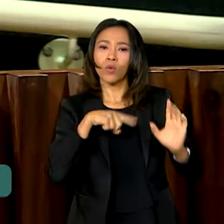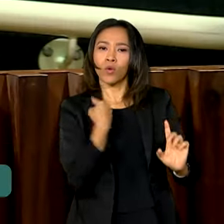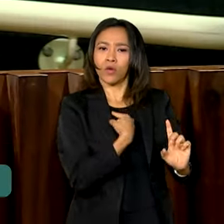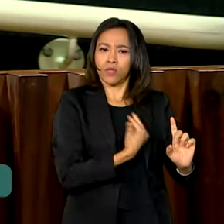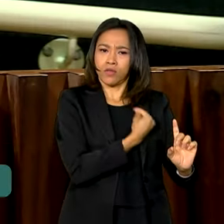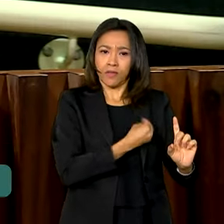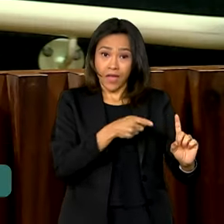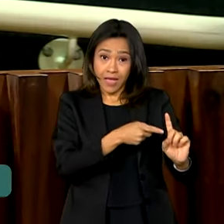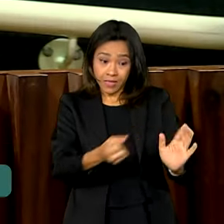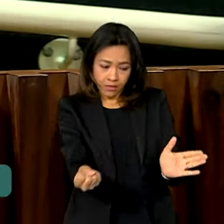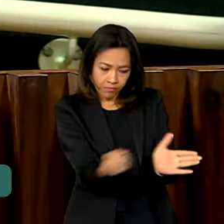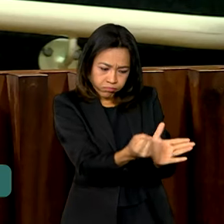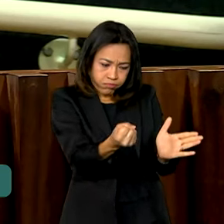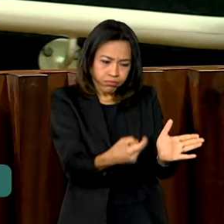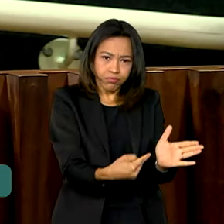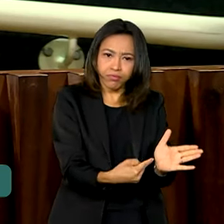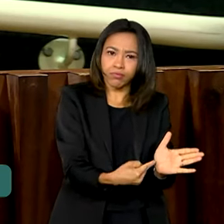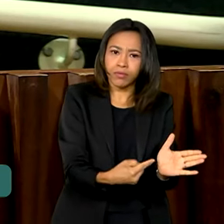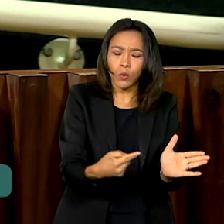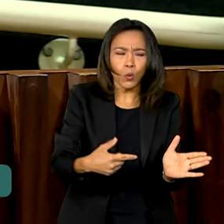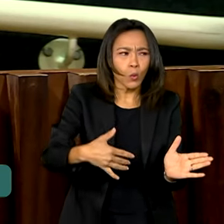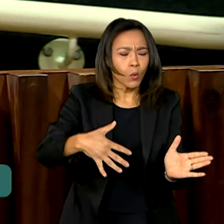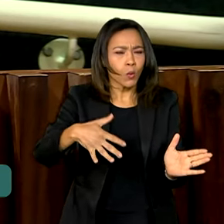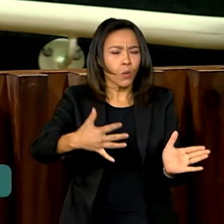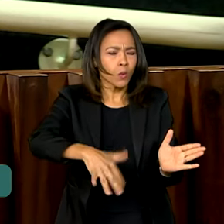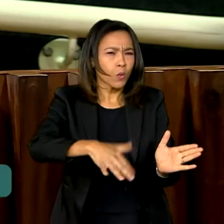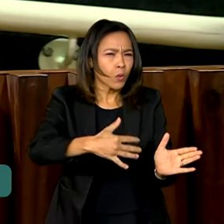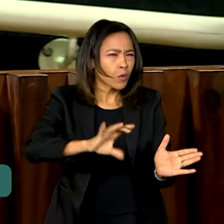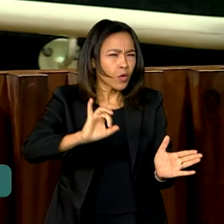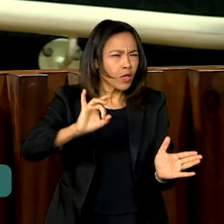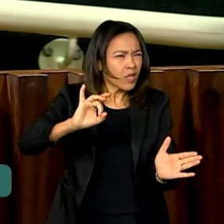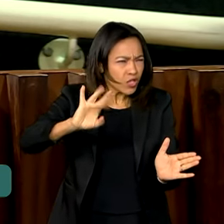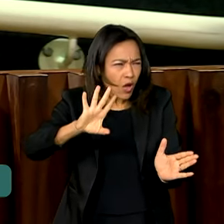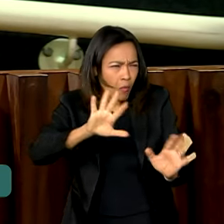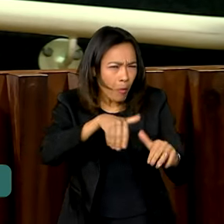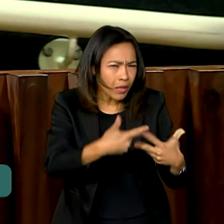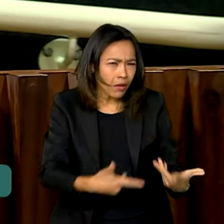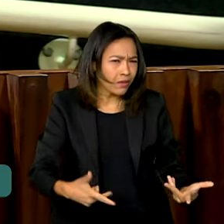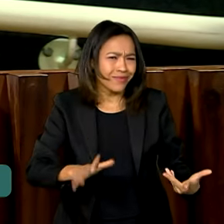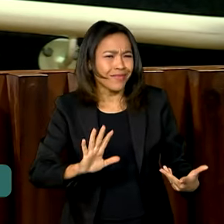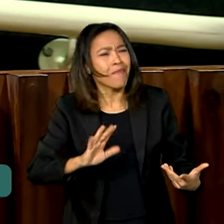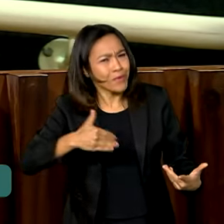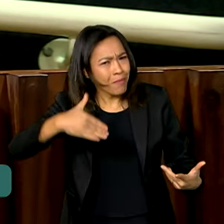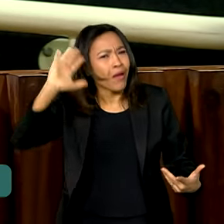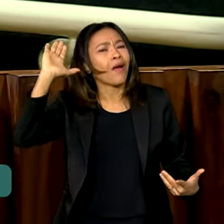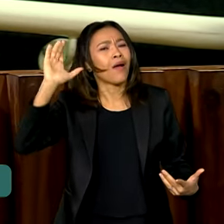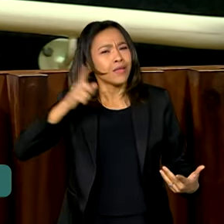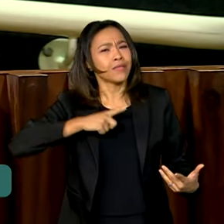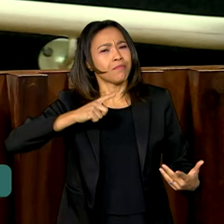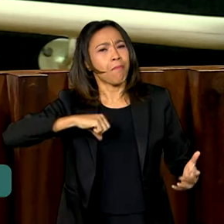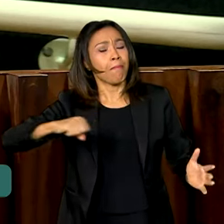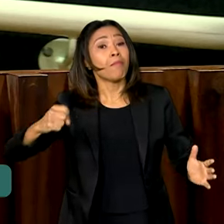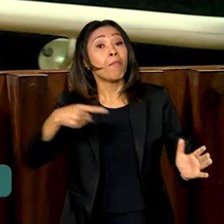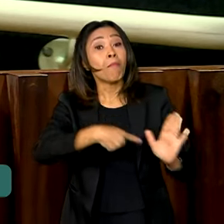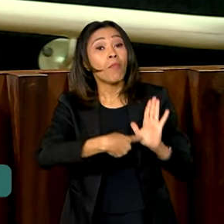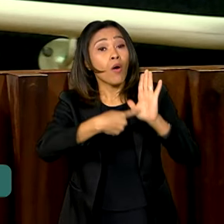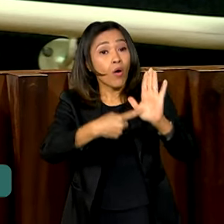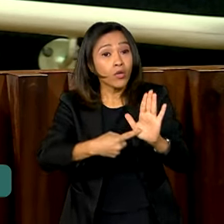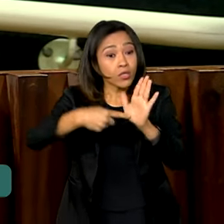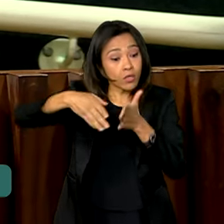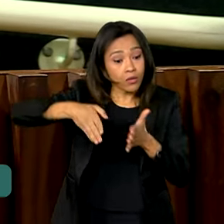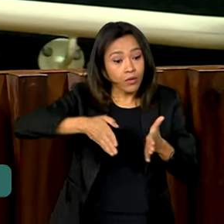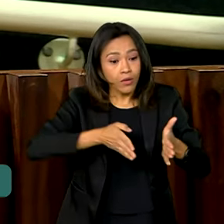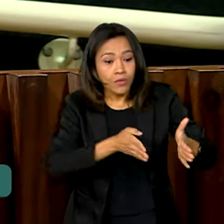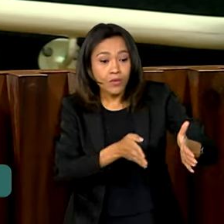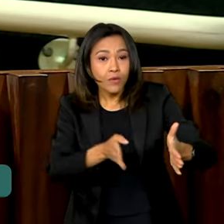selo é muito mais que uma homenagem, ele marca uma trajetória de todas